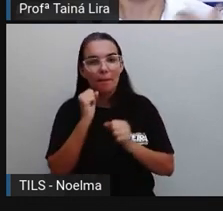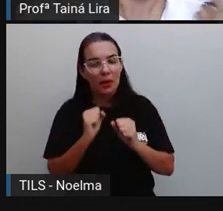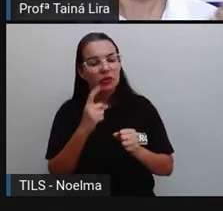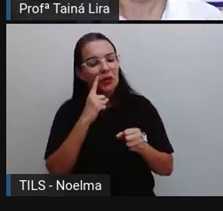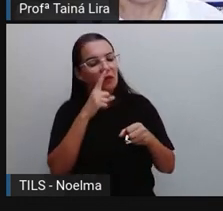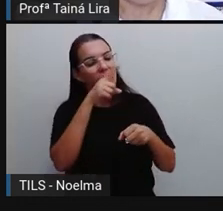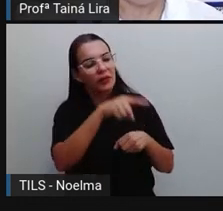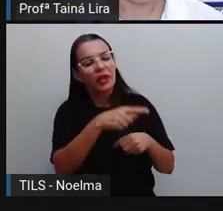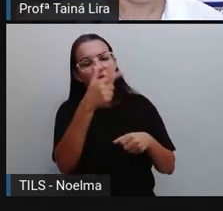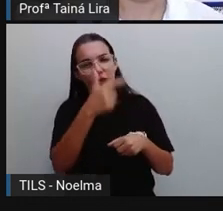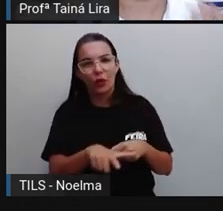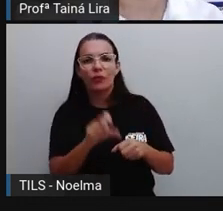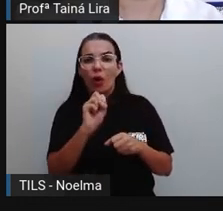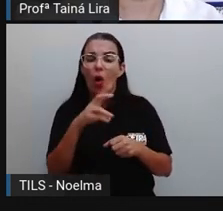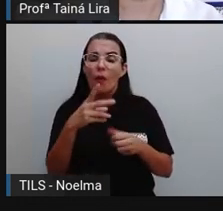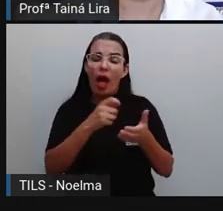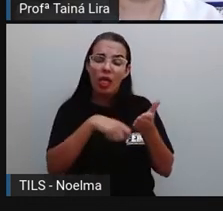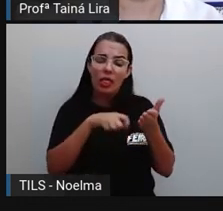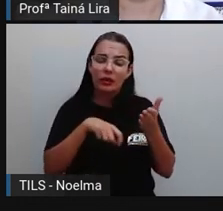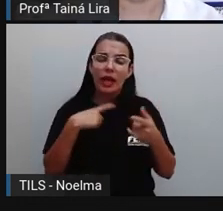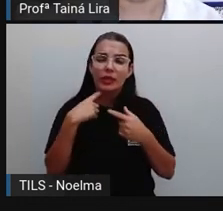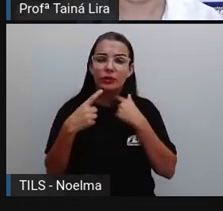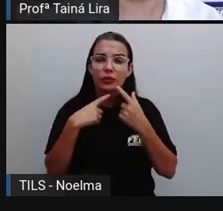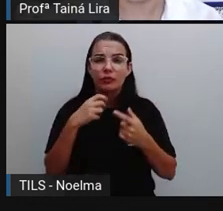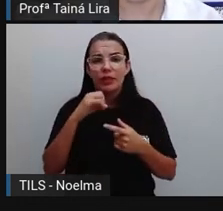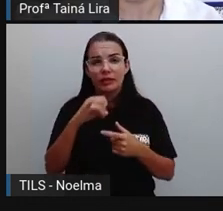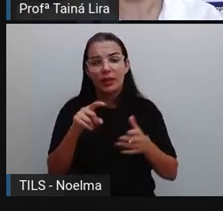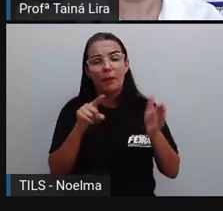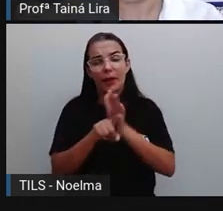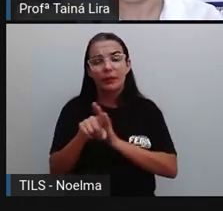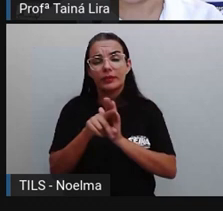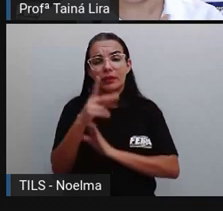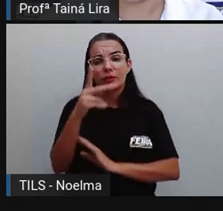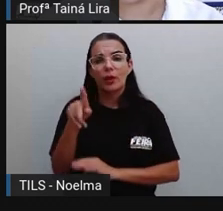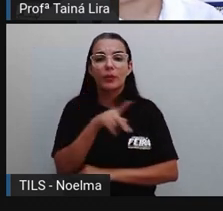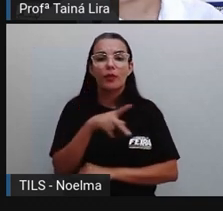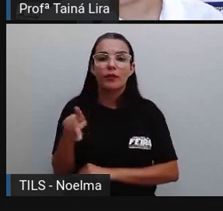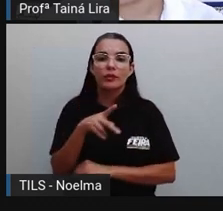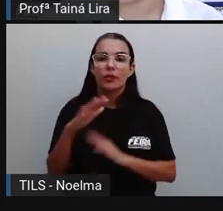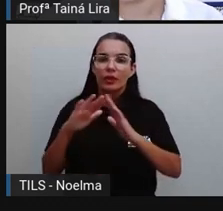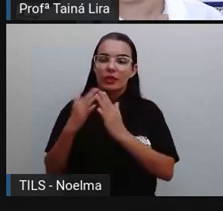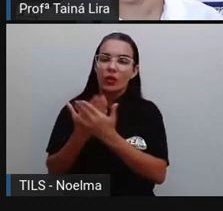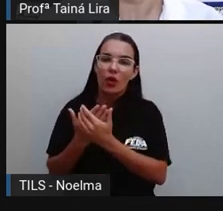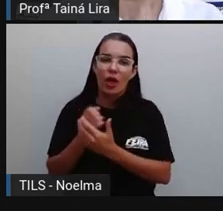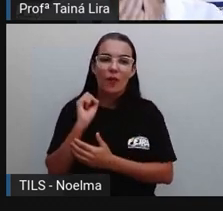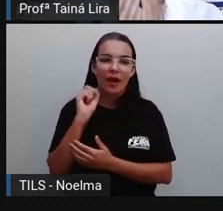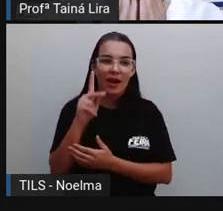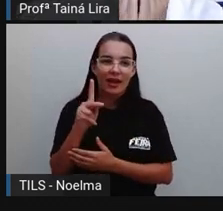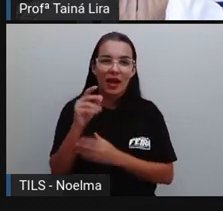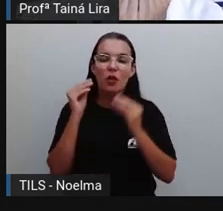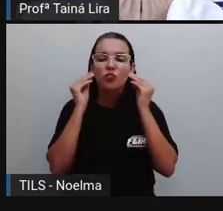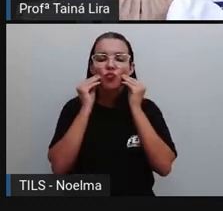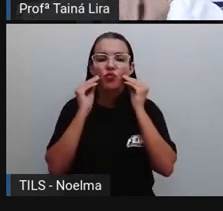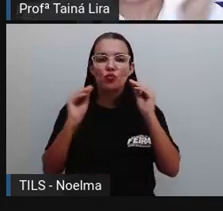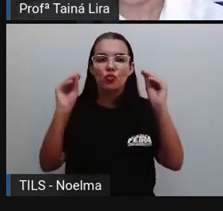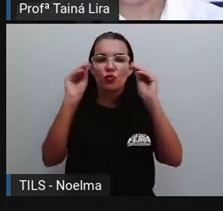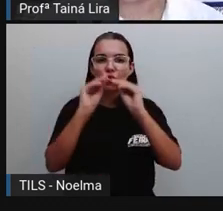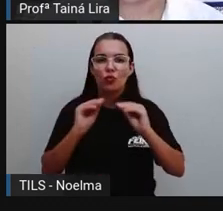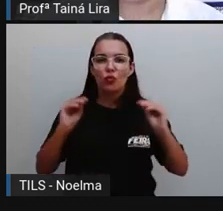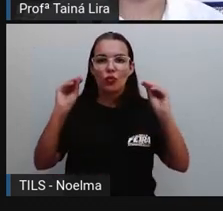aula, ou anotar as dúvidas e perguntar tudo ao seu professor na escola, tá bom? Um beijo!